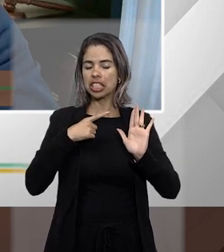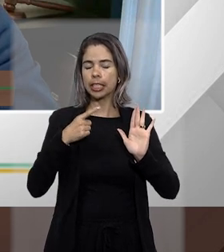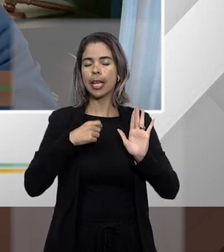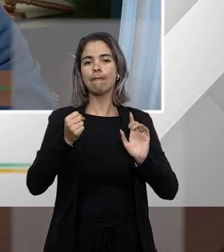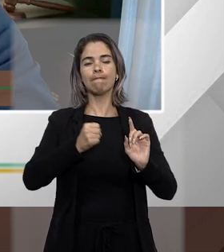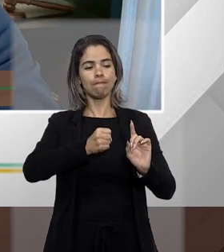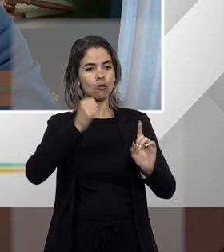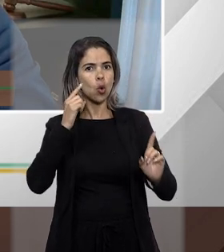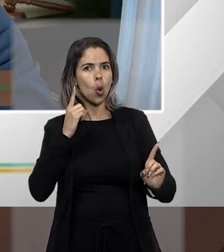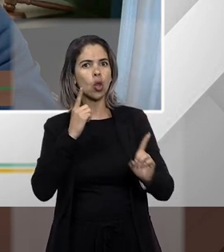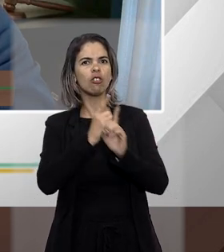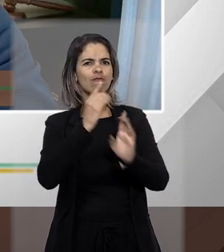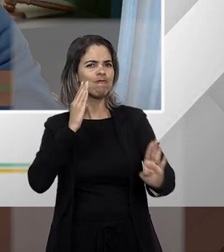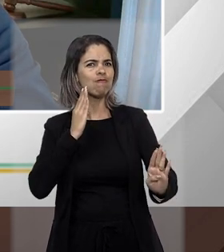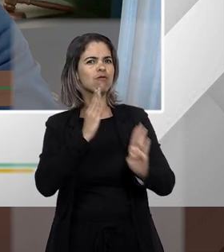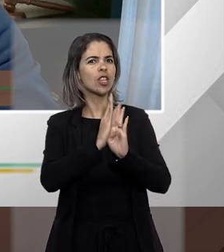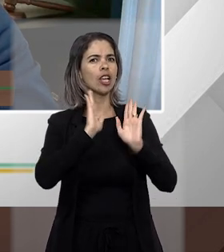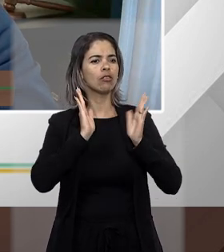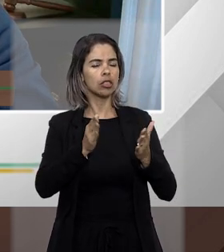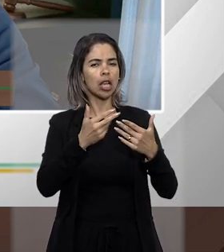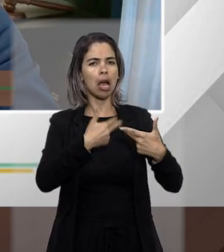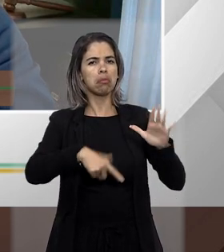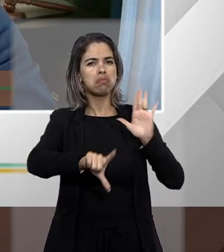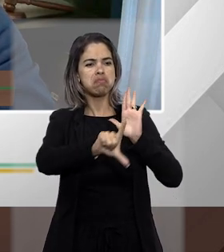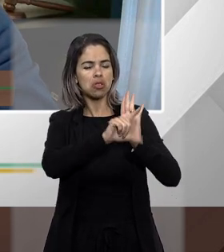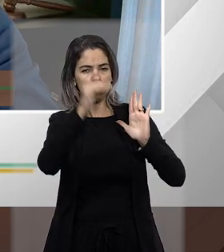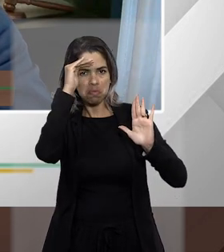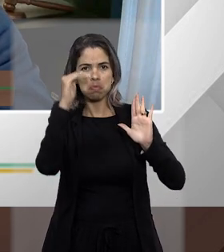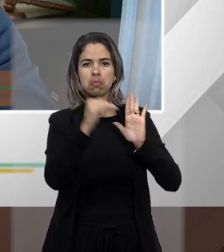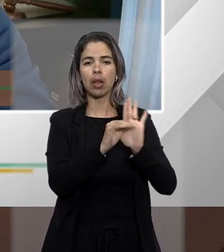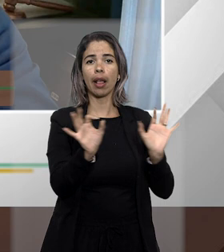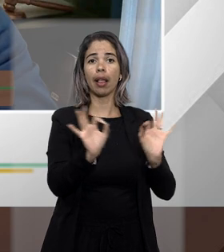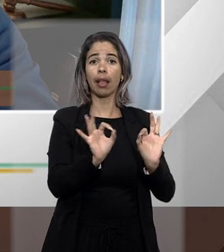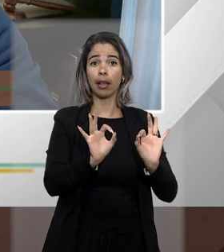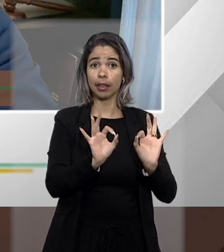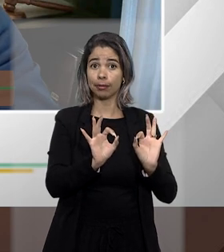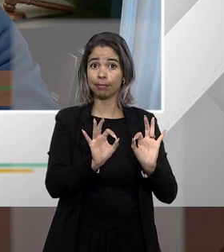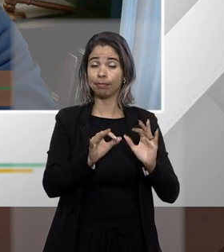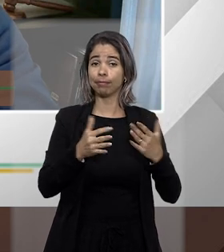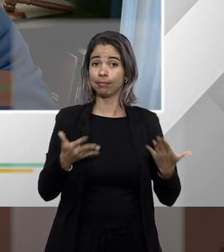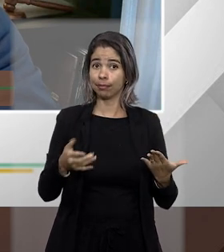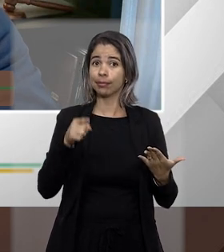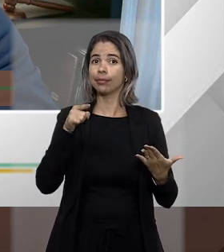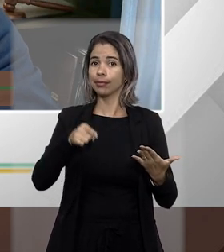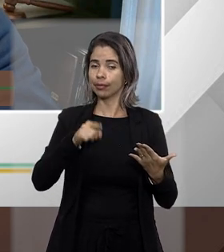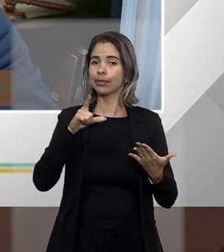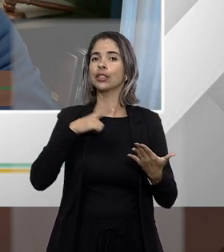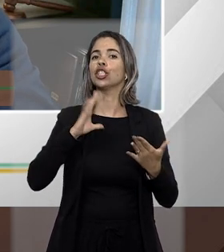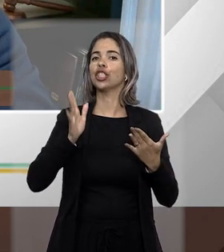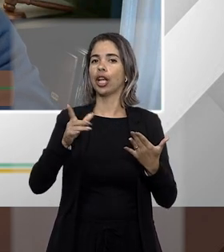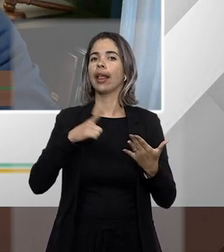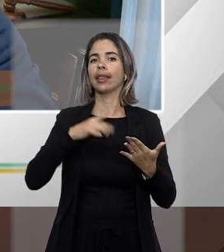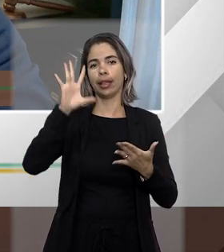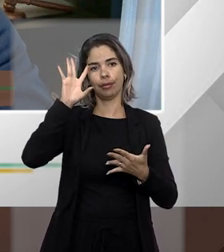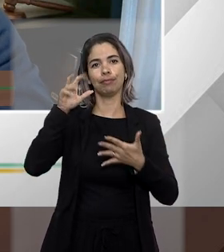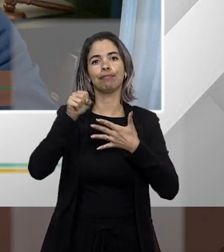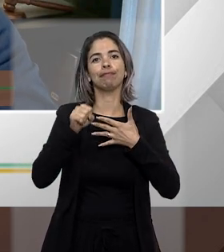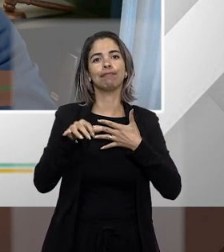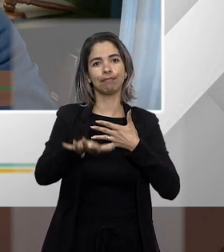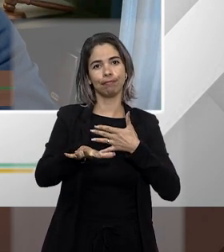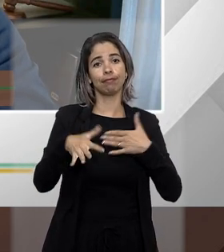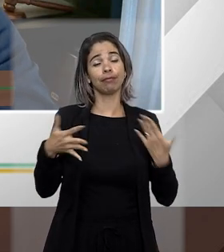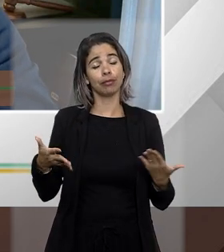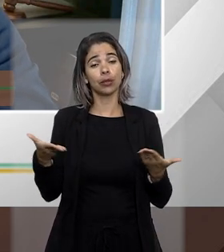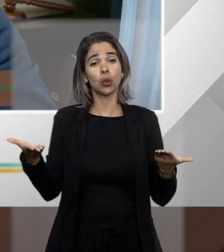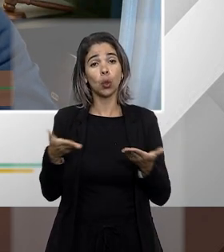construção da jurisprudência e embora tenha críticas de parte da doutrina hoje é um tema pacífico tanto